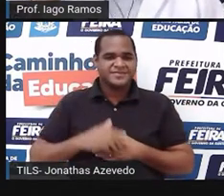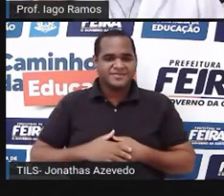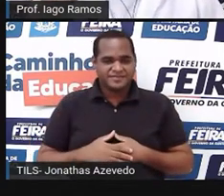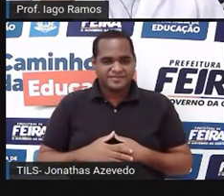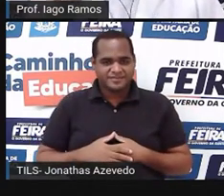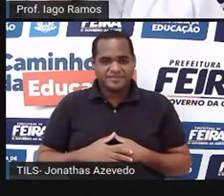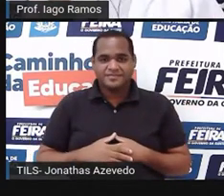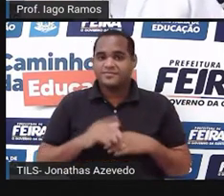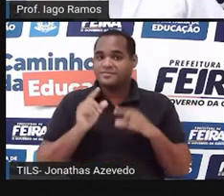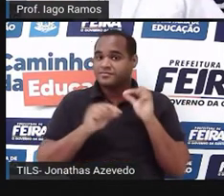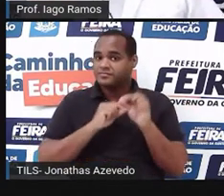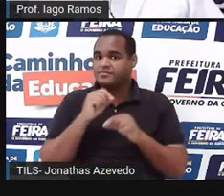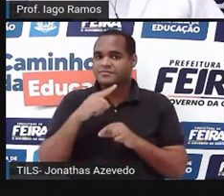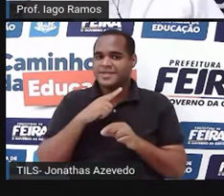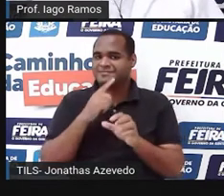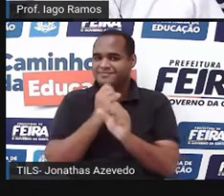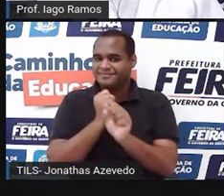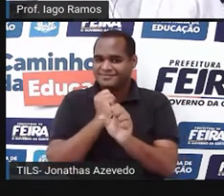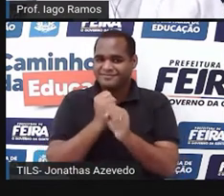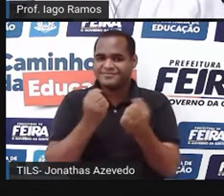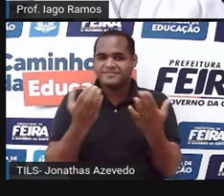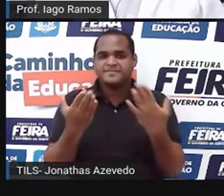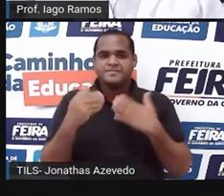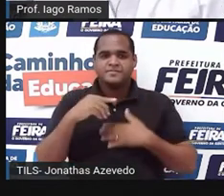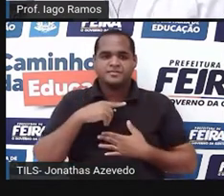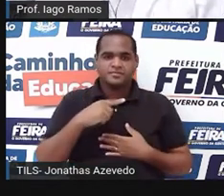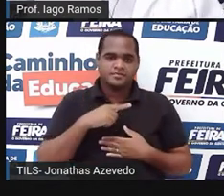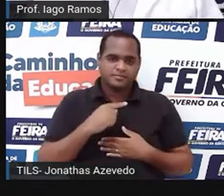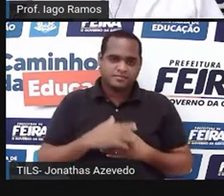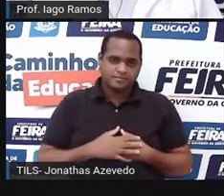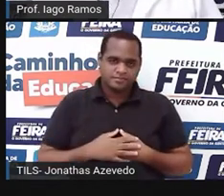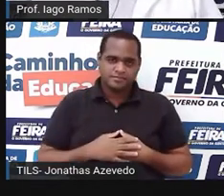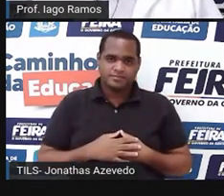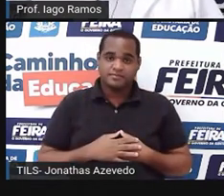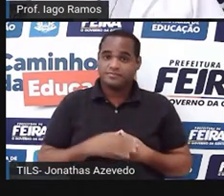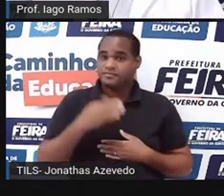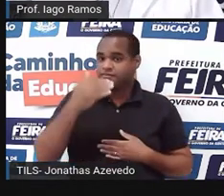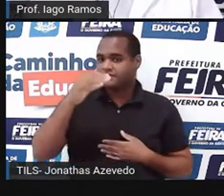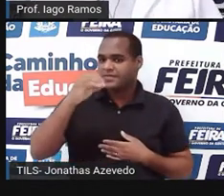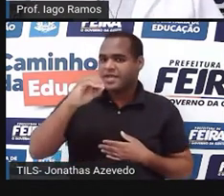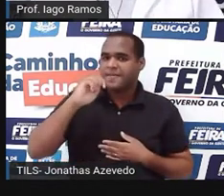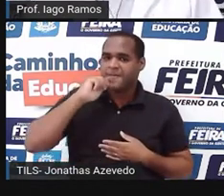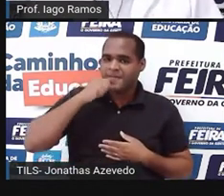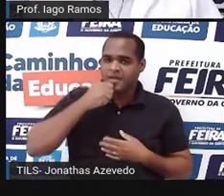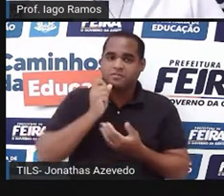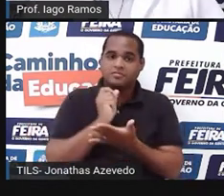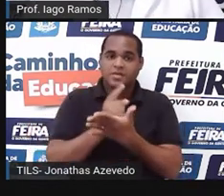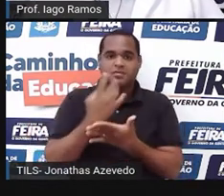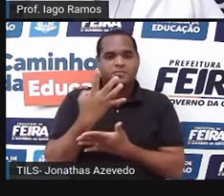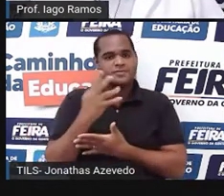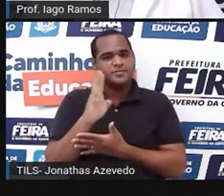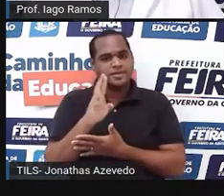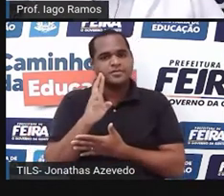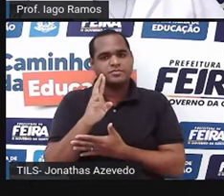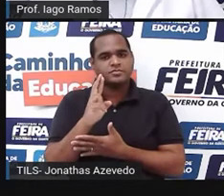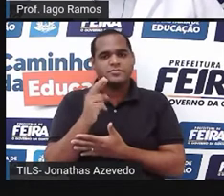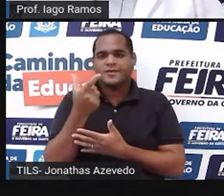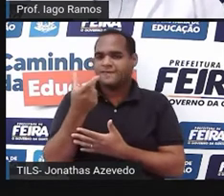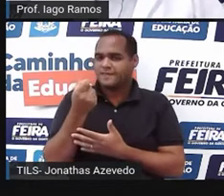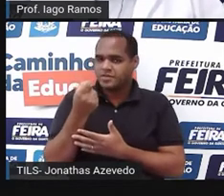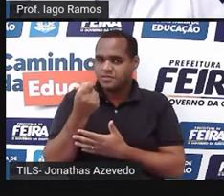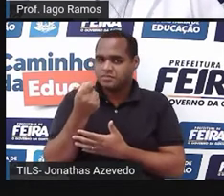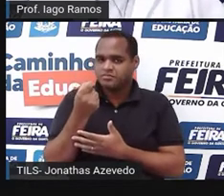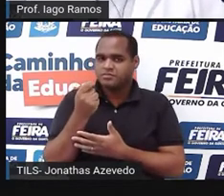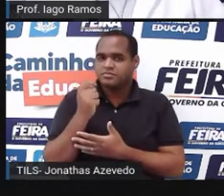só, essa tem conta. se por 10 pães se paga 4 reais, por